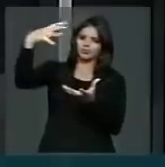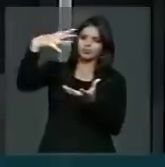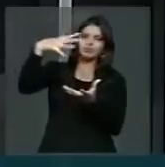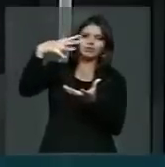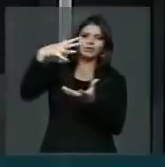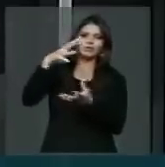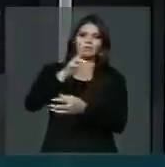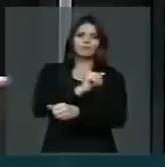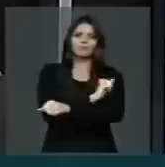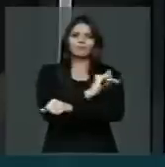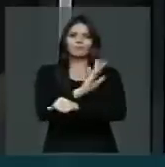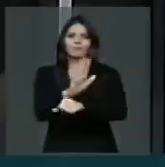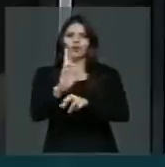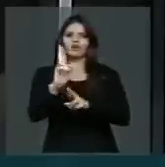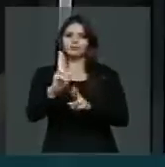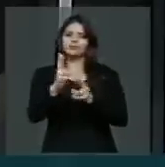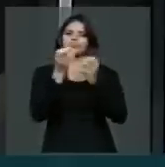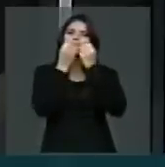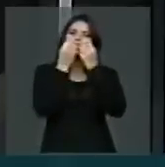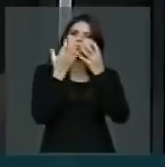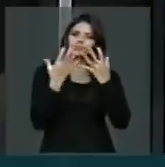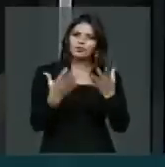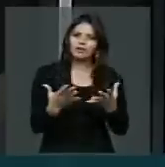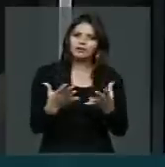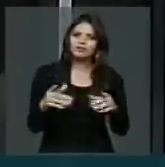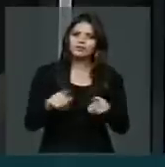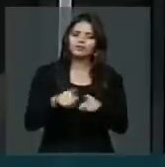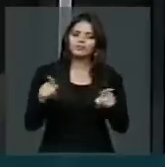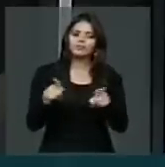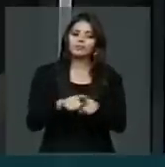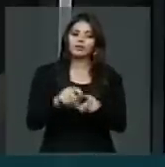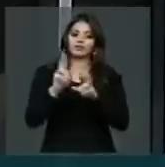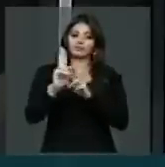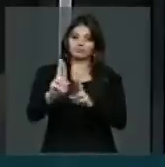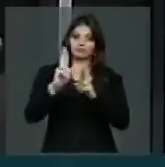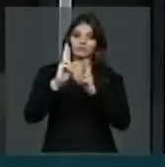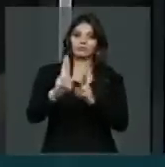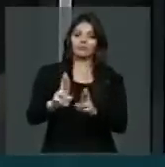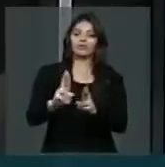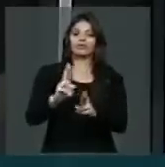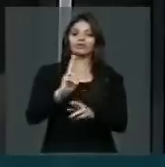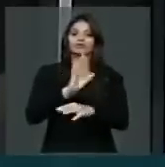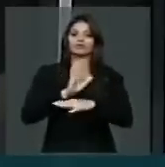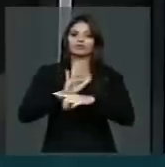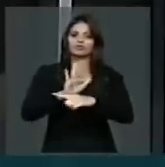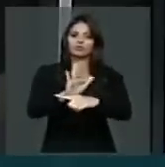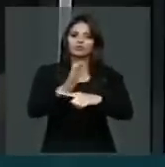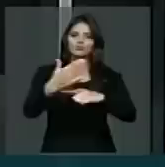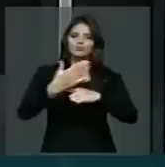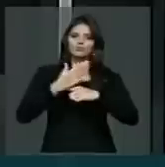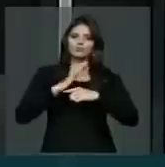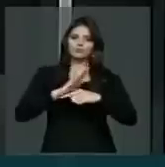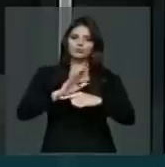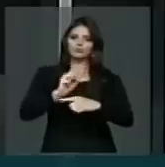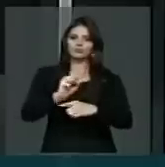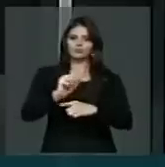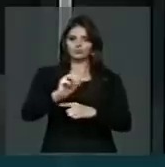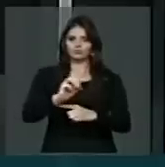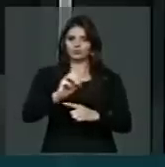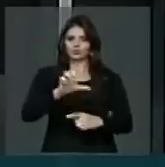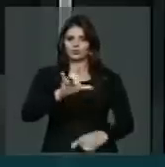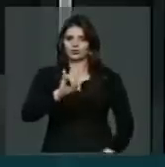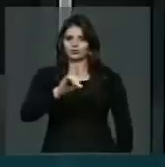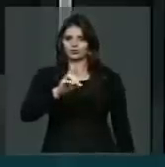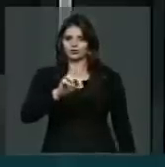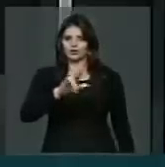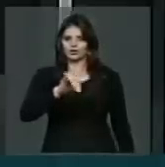de bondade, uma luz próspera de solidariedade e uma luz próspera